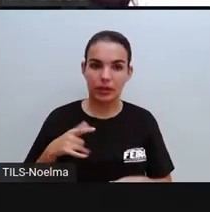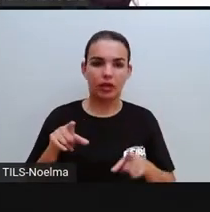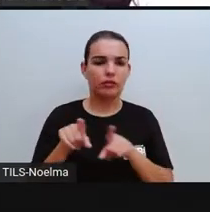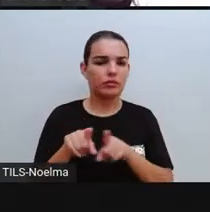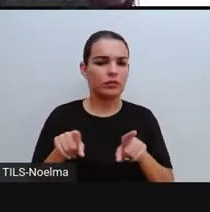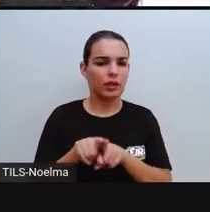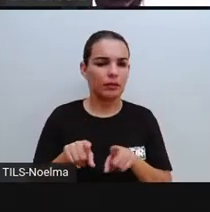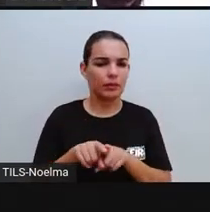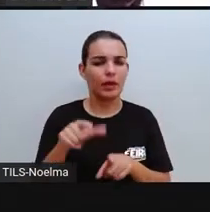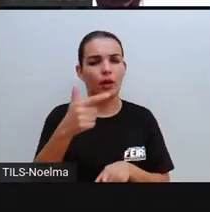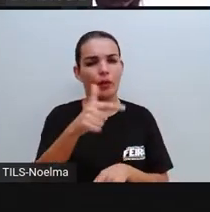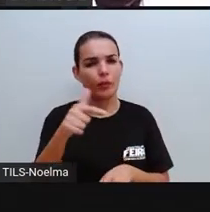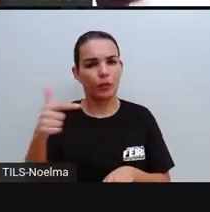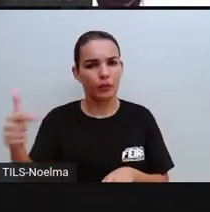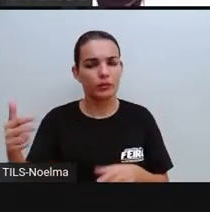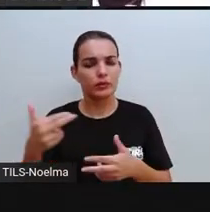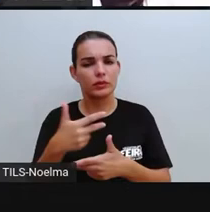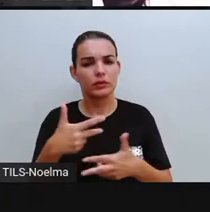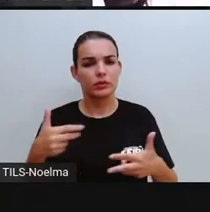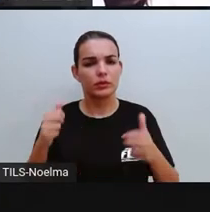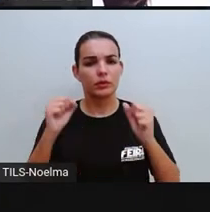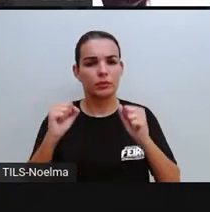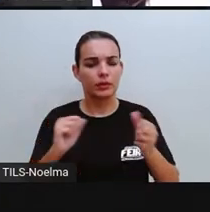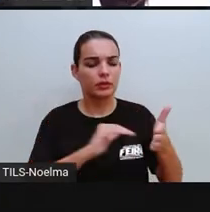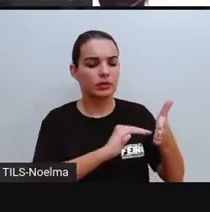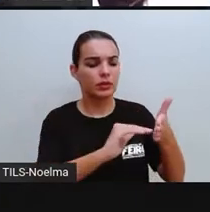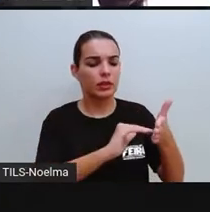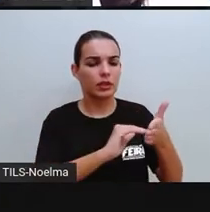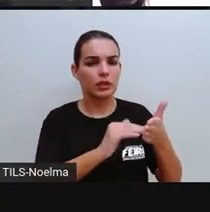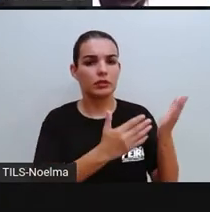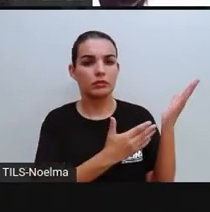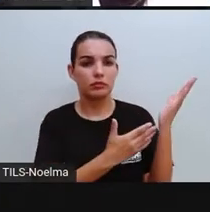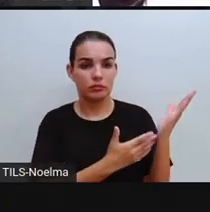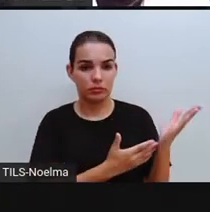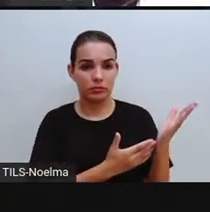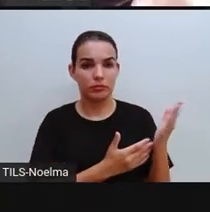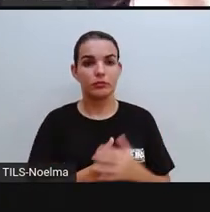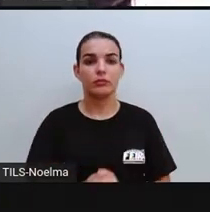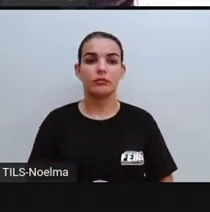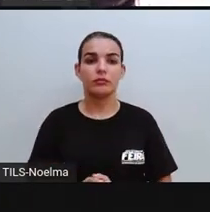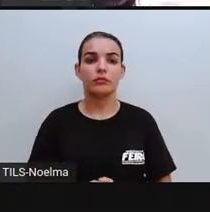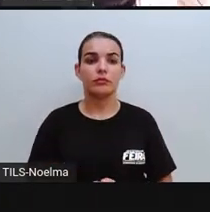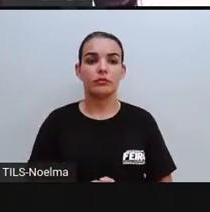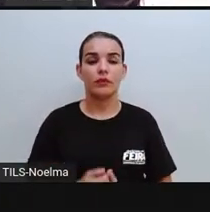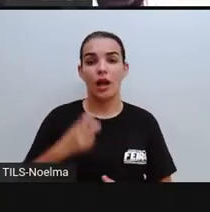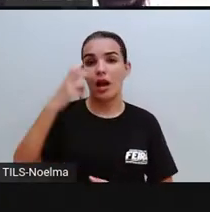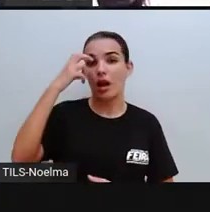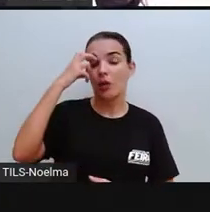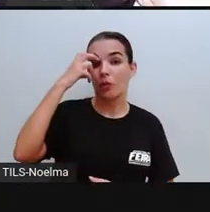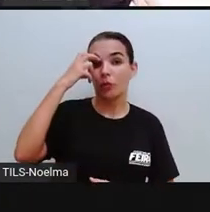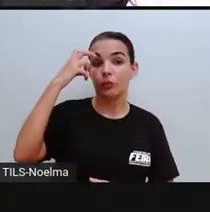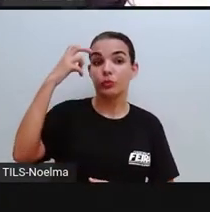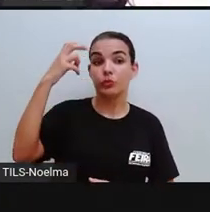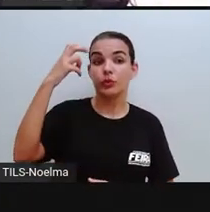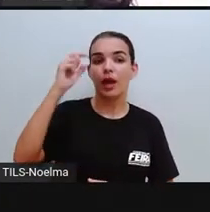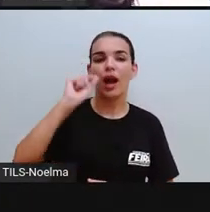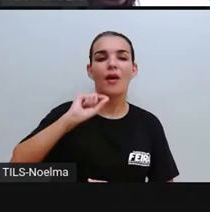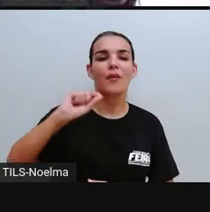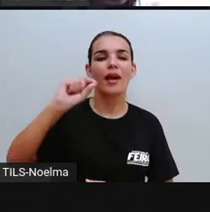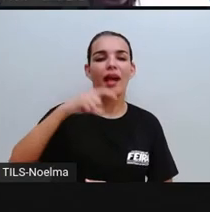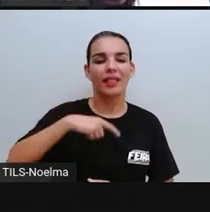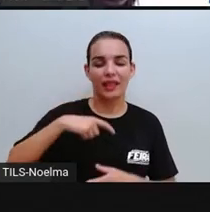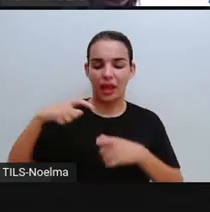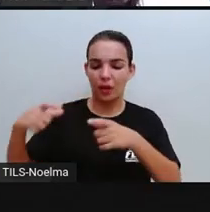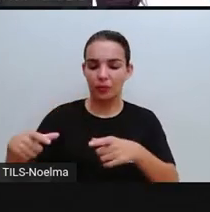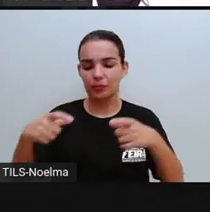outros serviços que são oferecidos por outras secretarias, tá bom? Cultura. Então, existem espaços